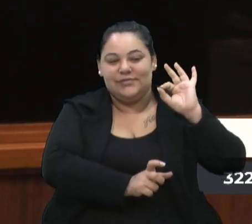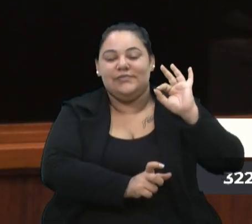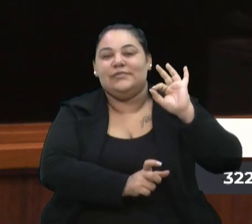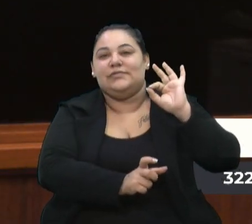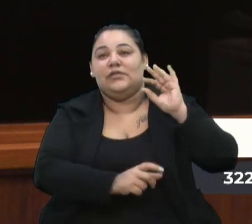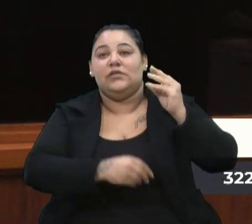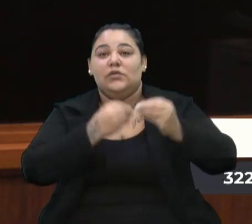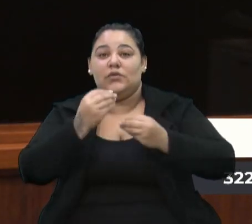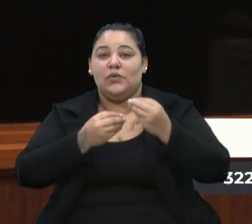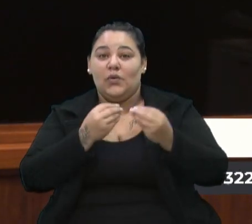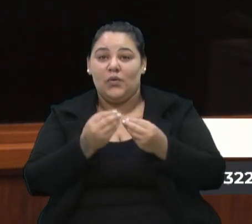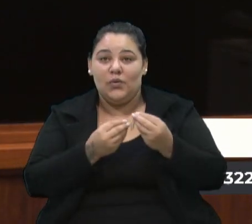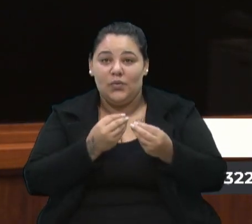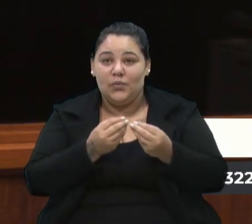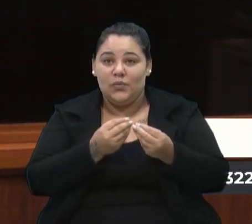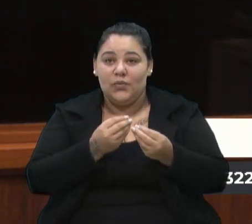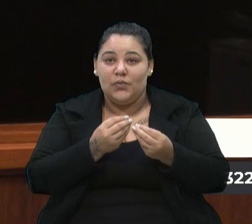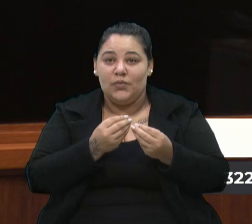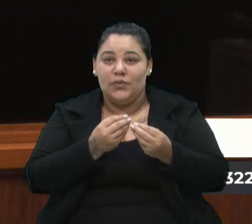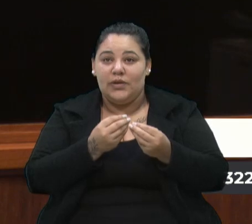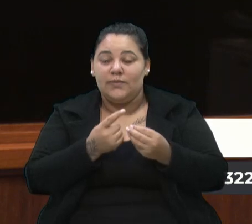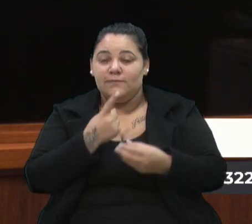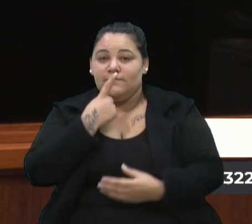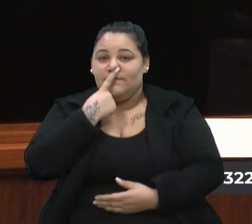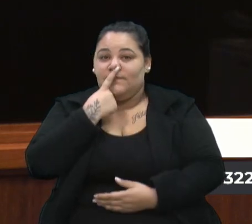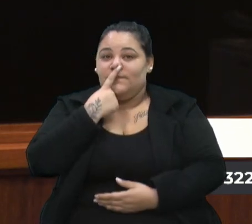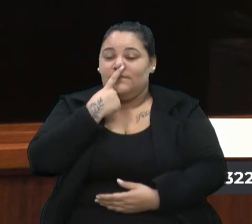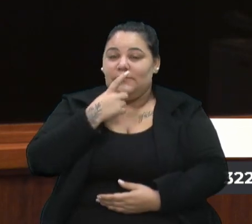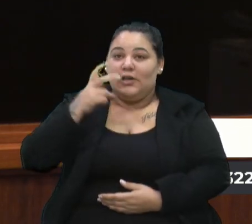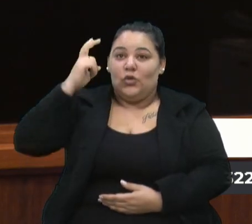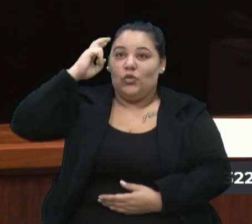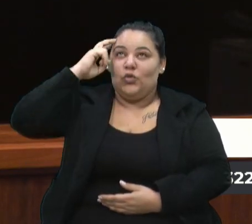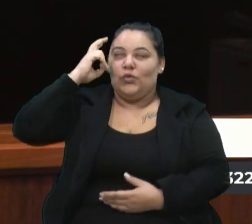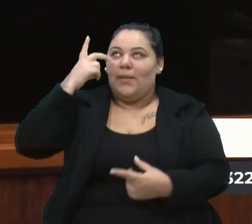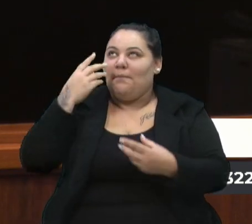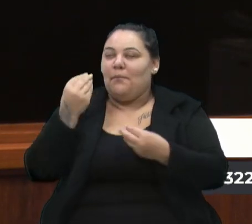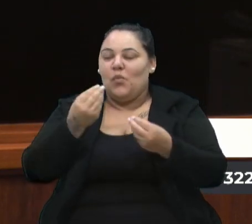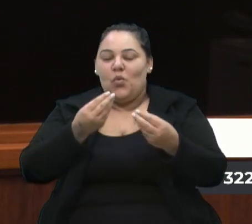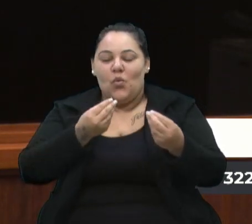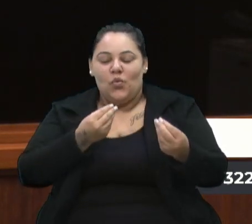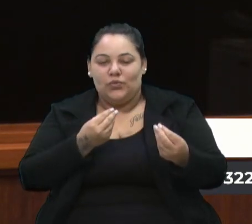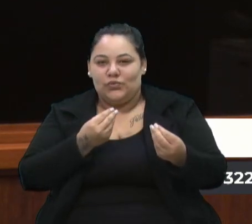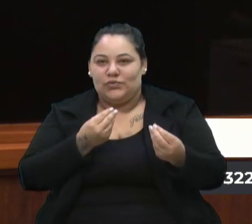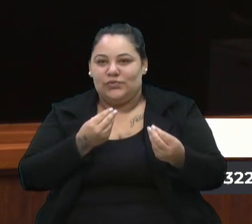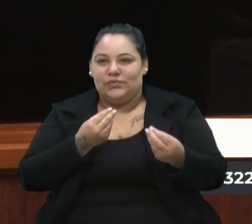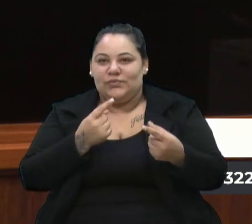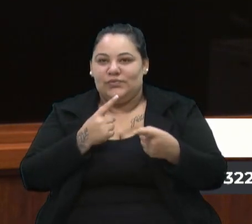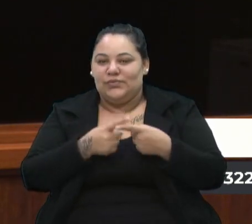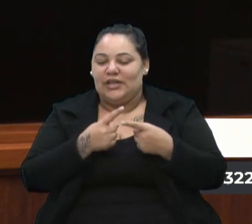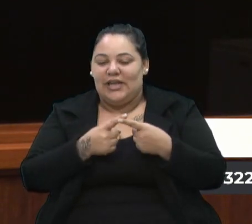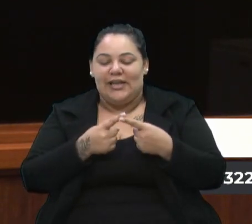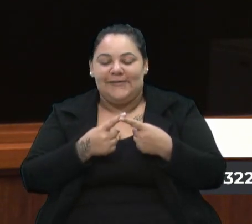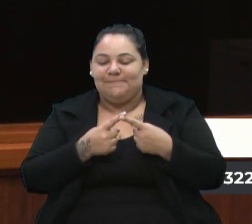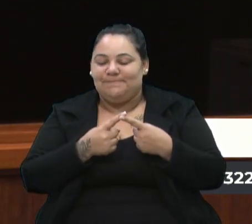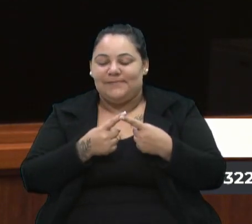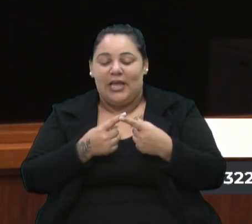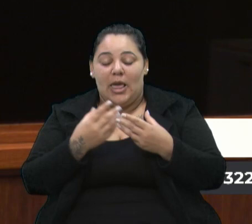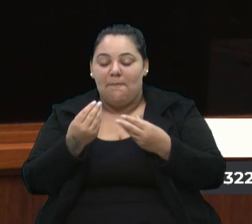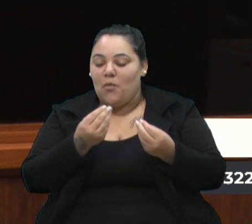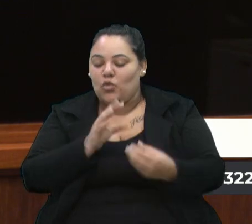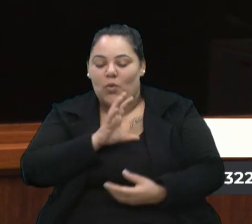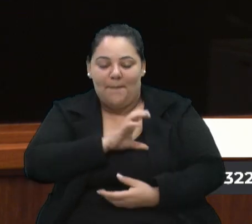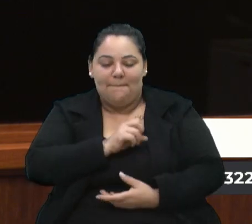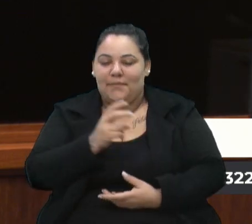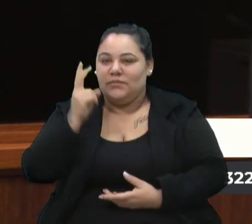um amante da cultura, porque o Ladir transpira cultura, eu acho que é quase